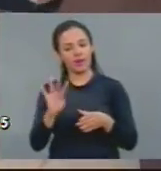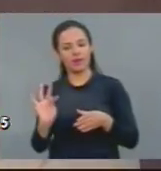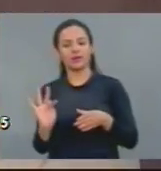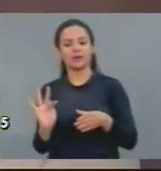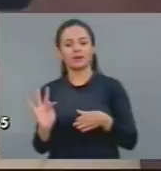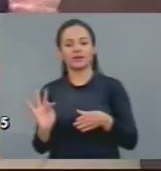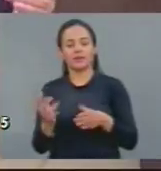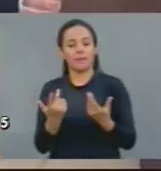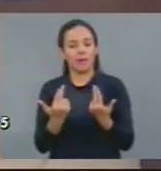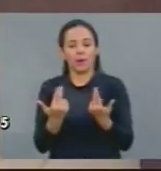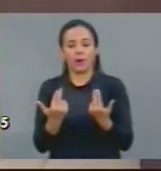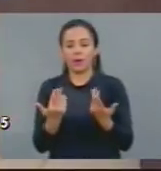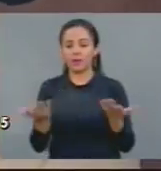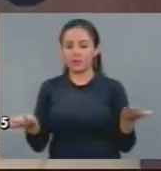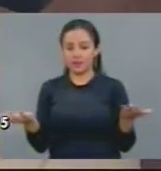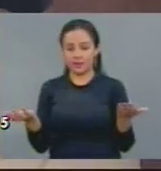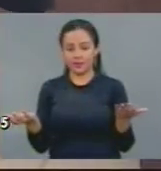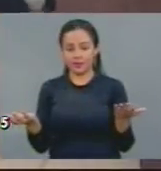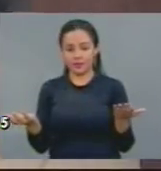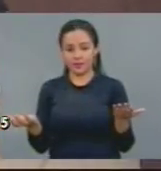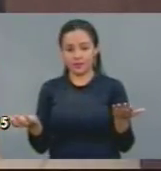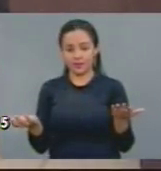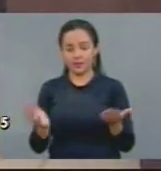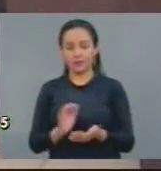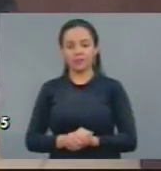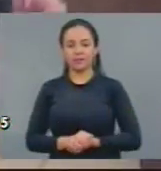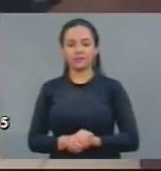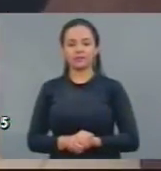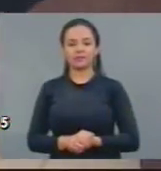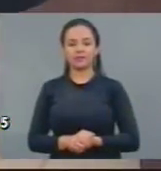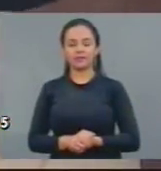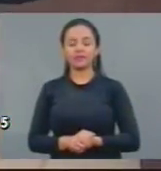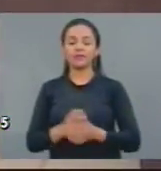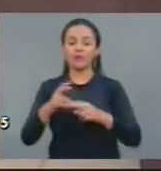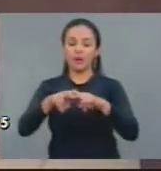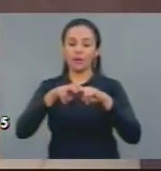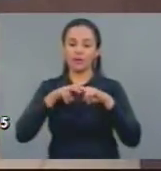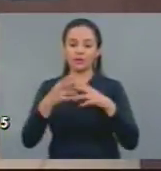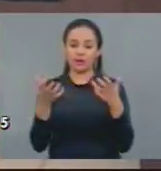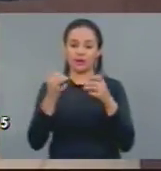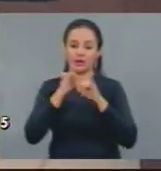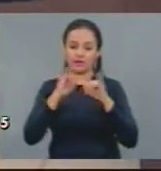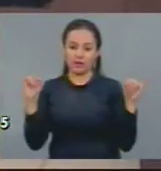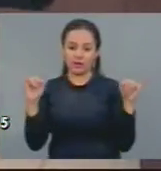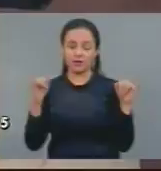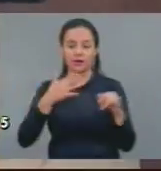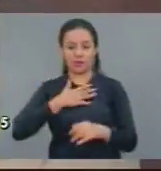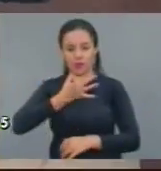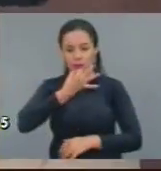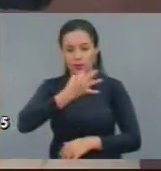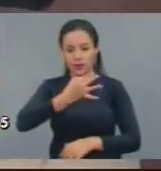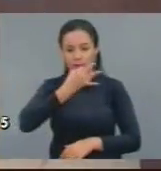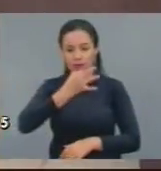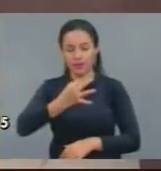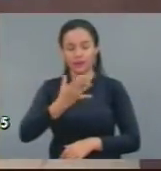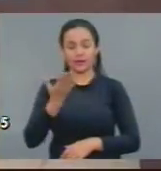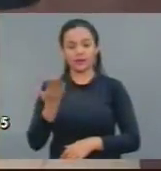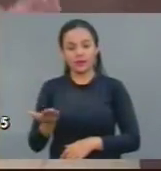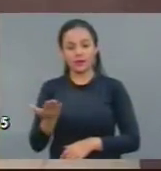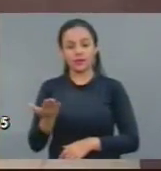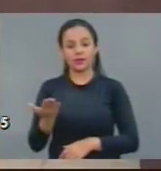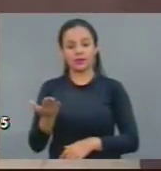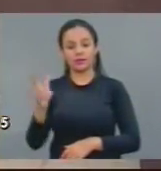aumentar juros para reter consumo, porque isso está tirando o emprego da população. Portanto, eu queria fazer esse comentário, doutor Santana, em